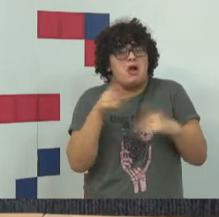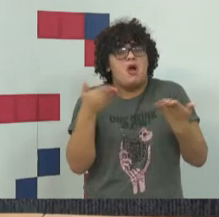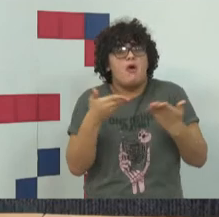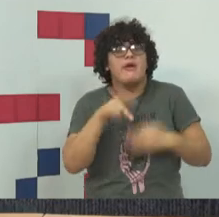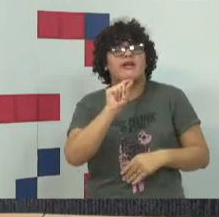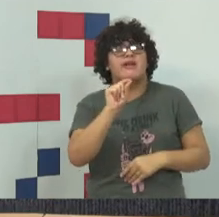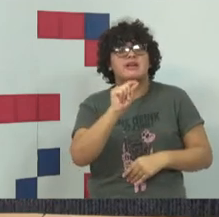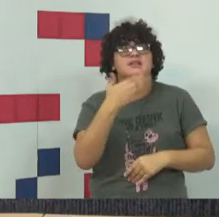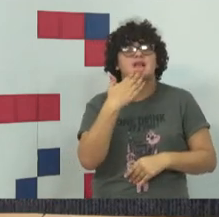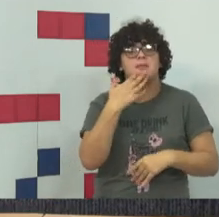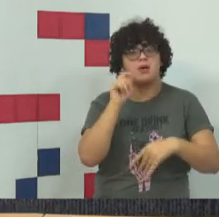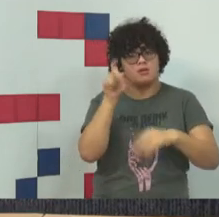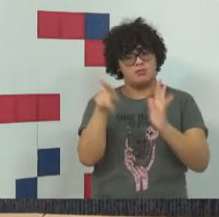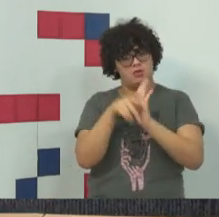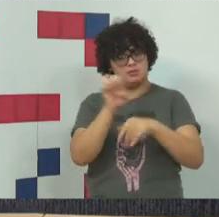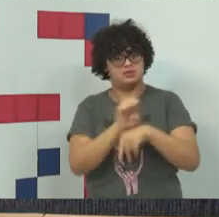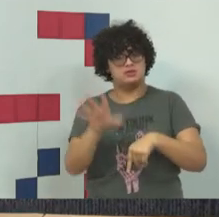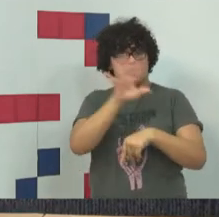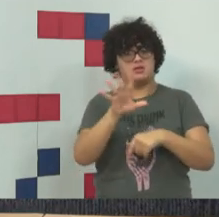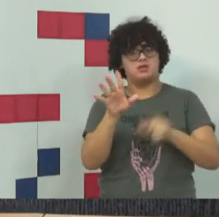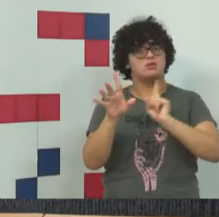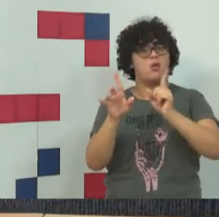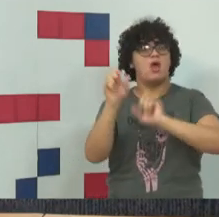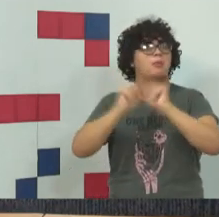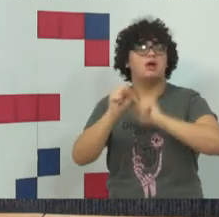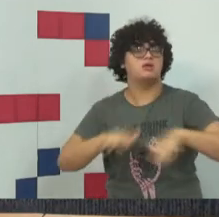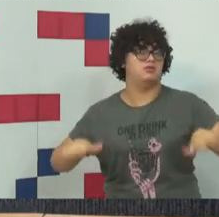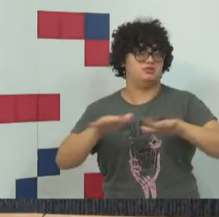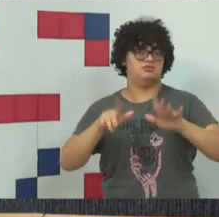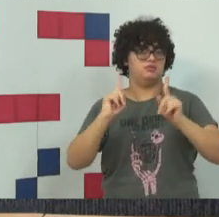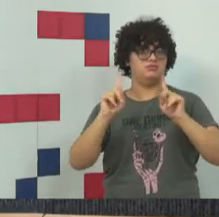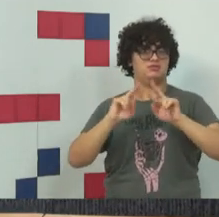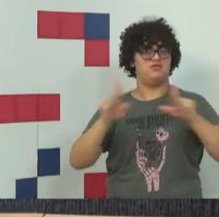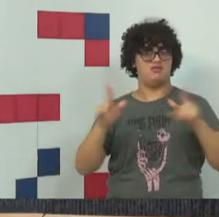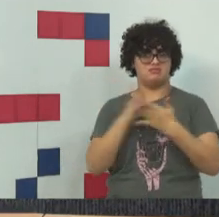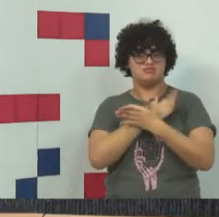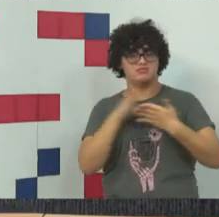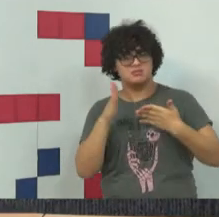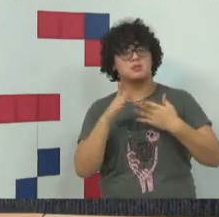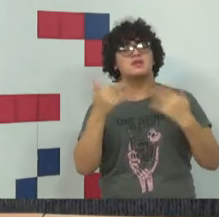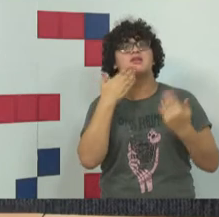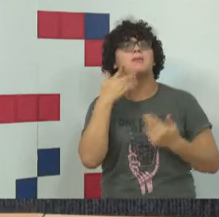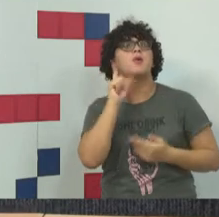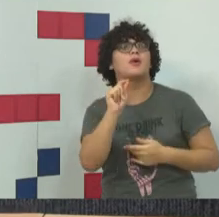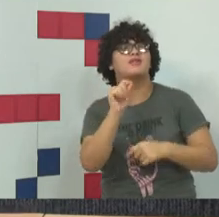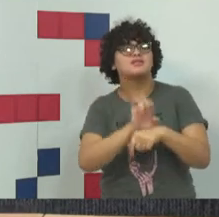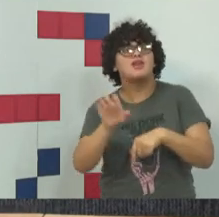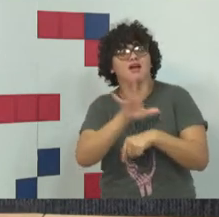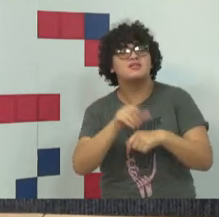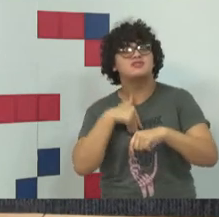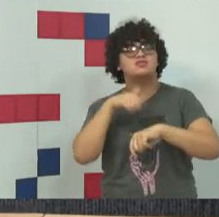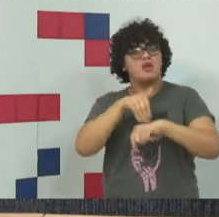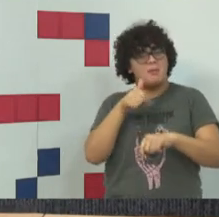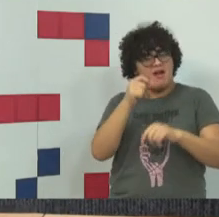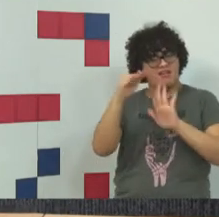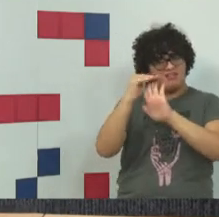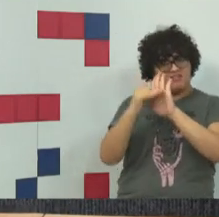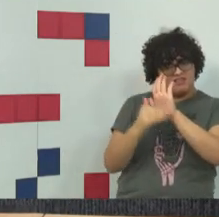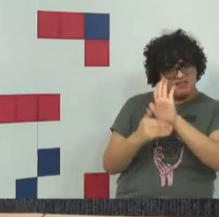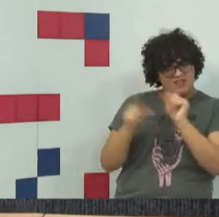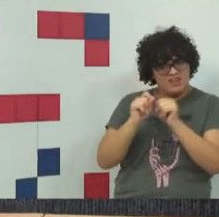dizer de Estado, não de mercado. E o controle de Estado, o Estado não foi chamado a ditar regras